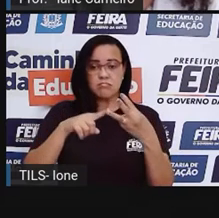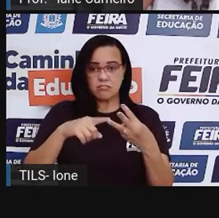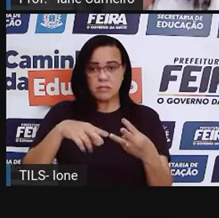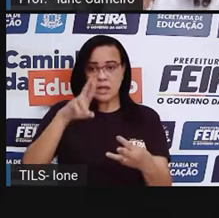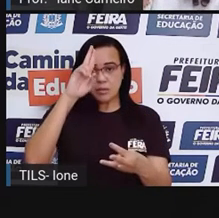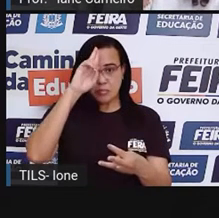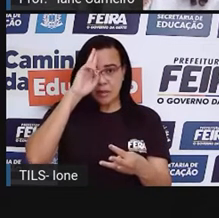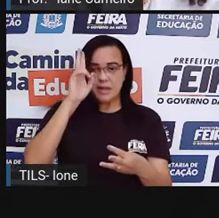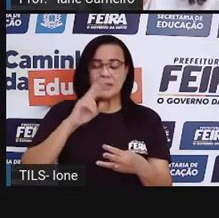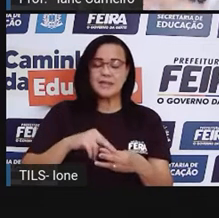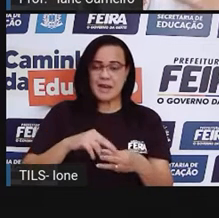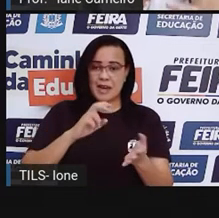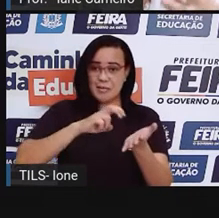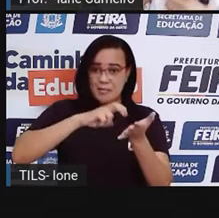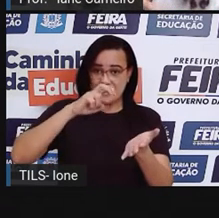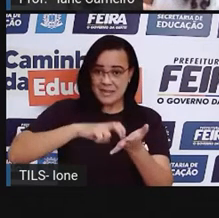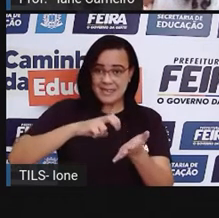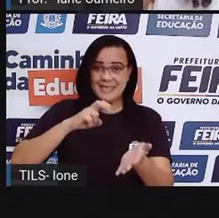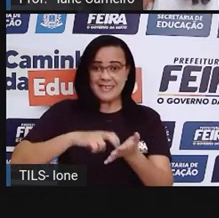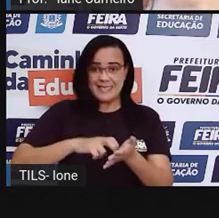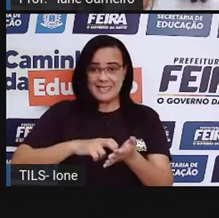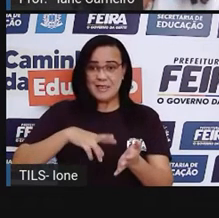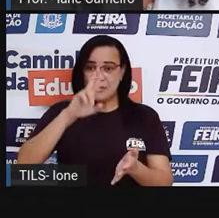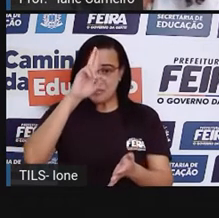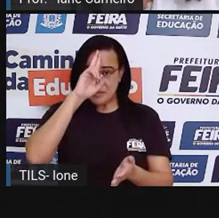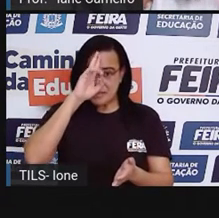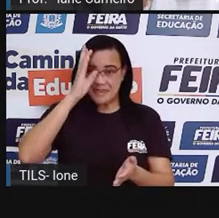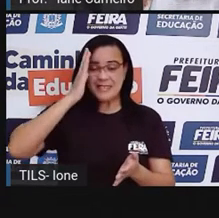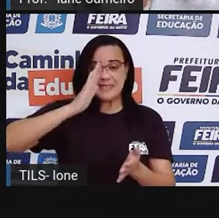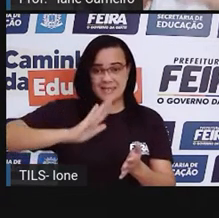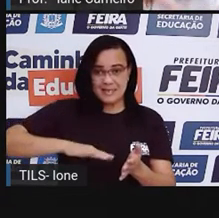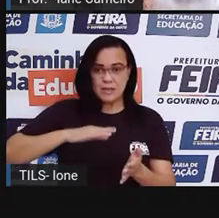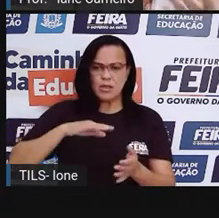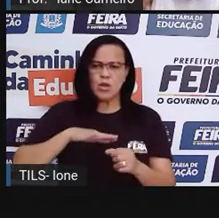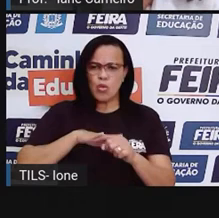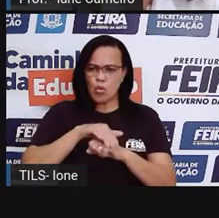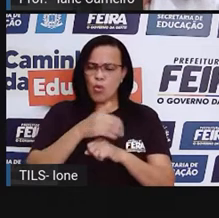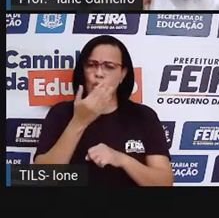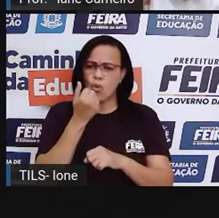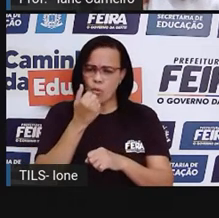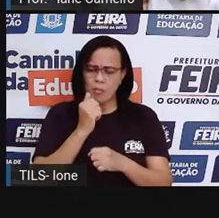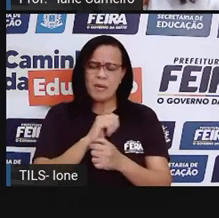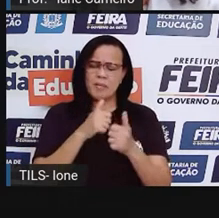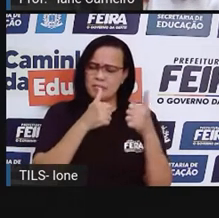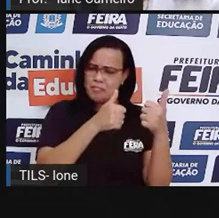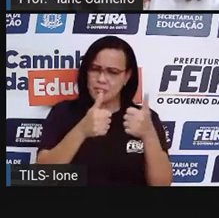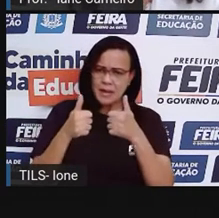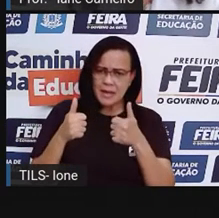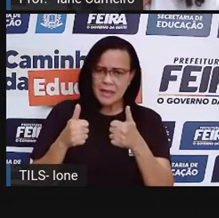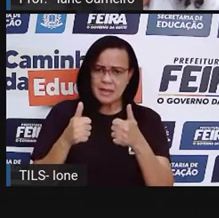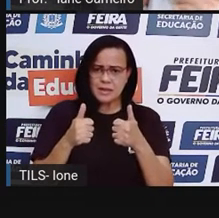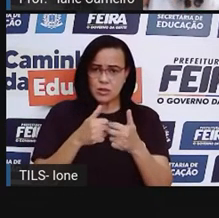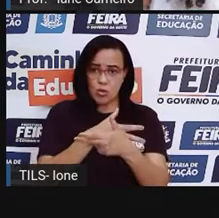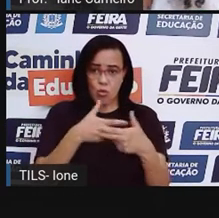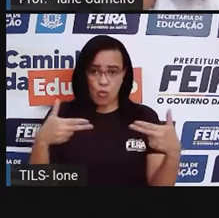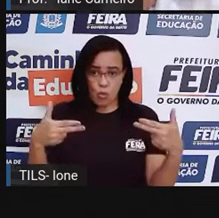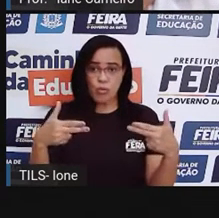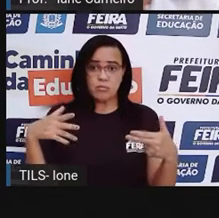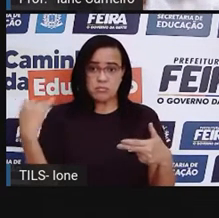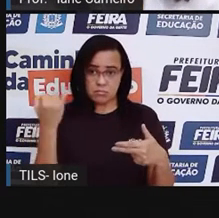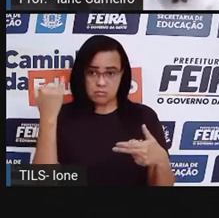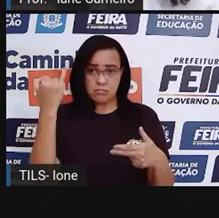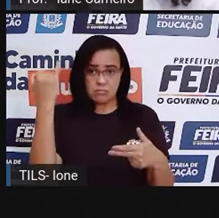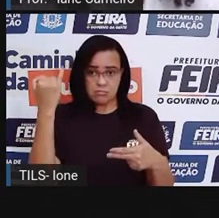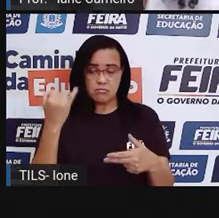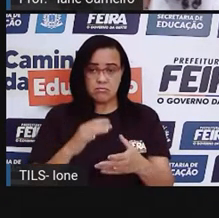o dia, né? Então, os governantes e os responsáveis pela criança, eles têm que garantir